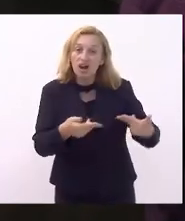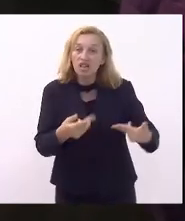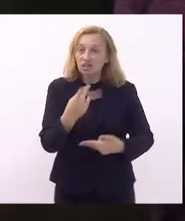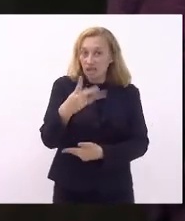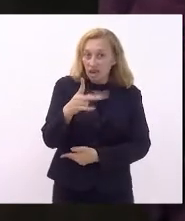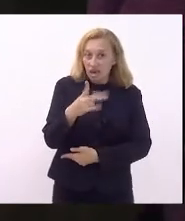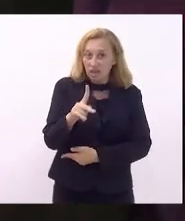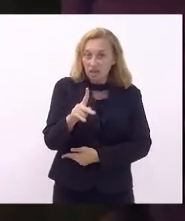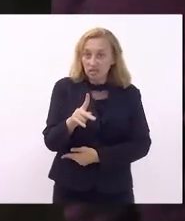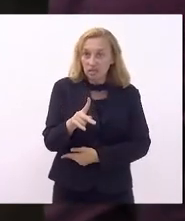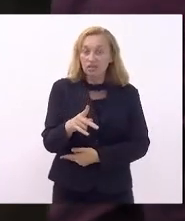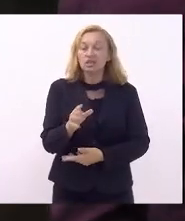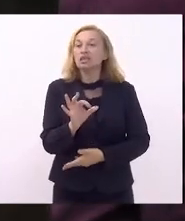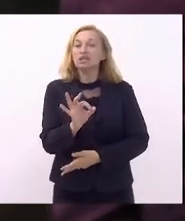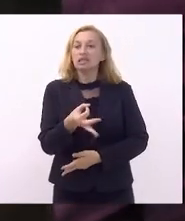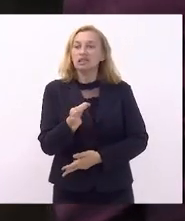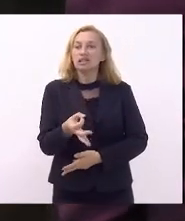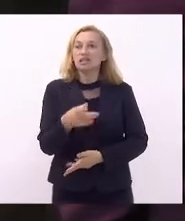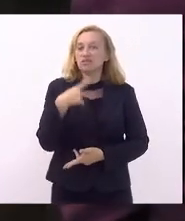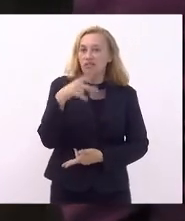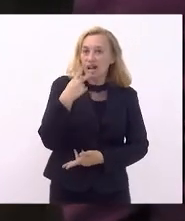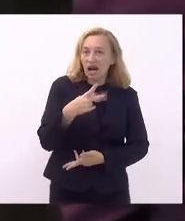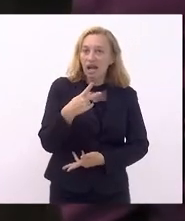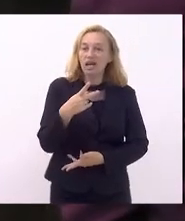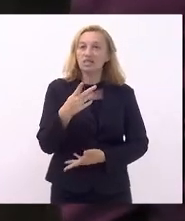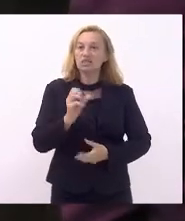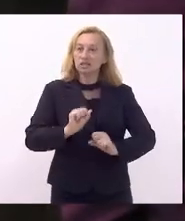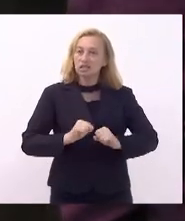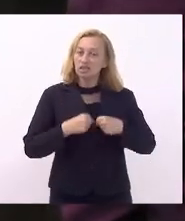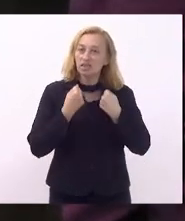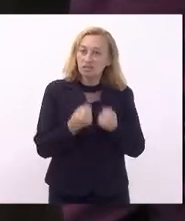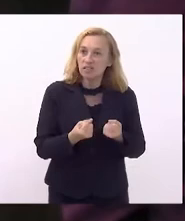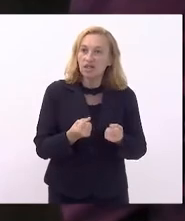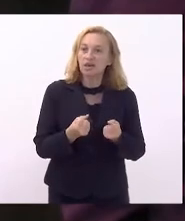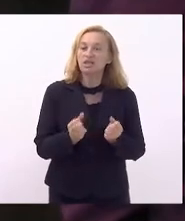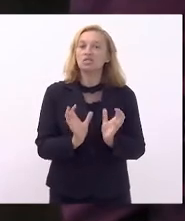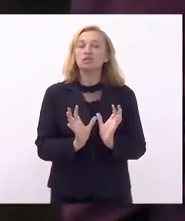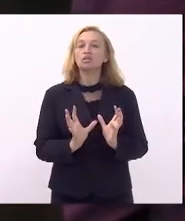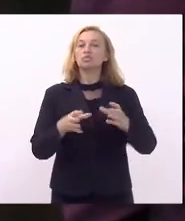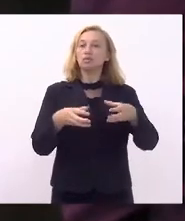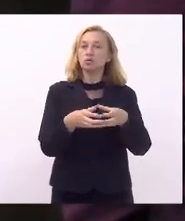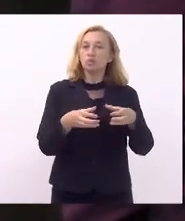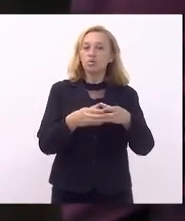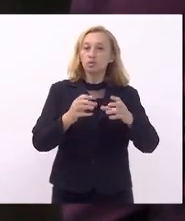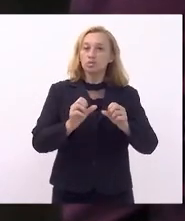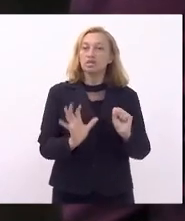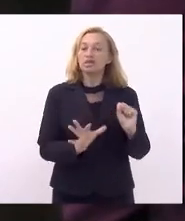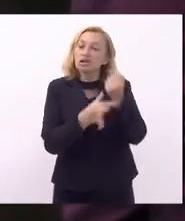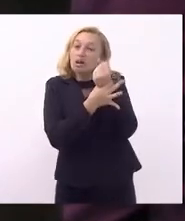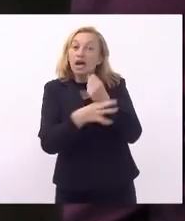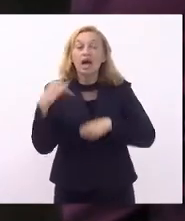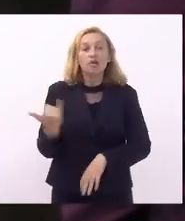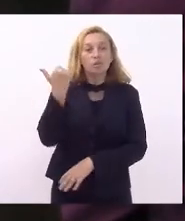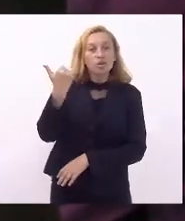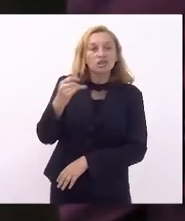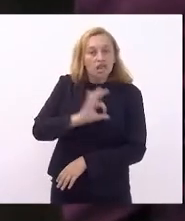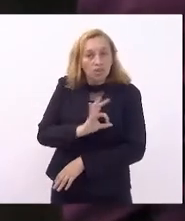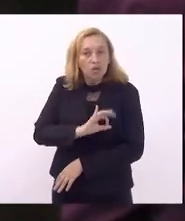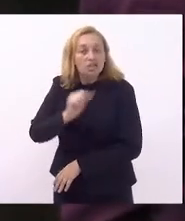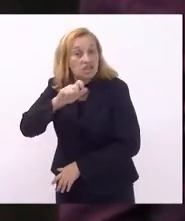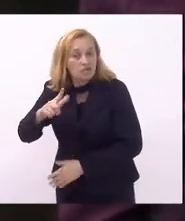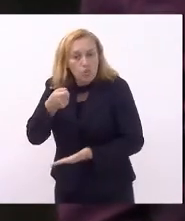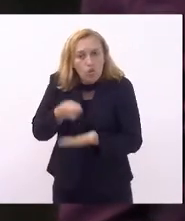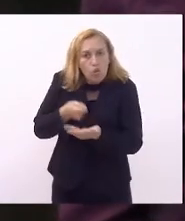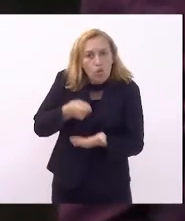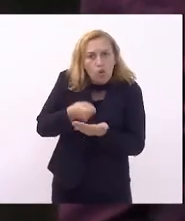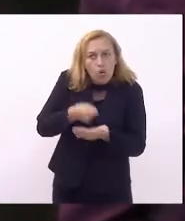que fazem questão de dizer que estão na defesa dos órgãos de segurança, é importante que a Polícia Civil cobre